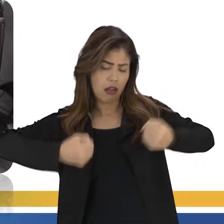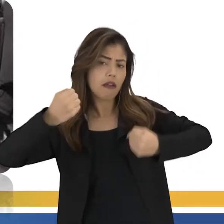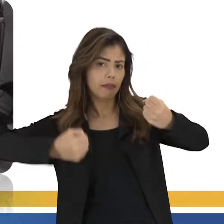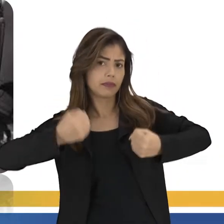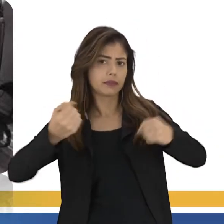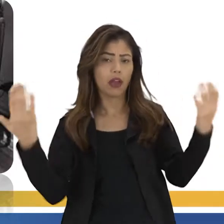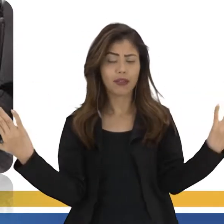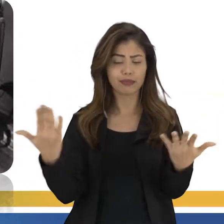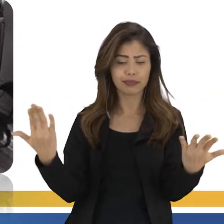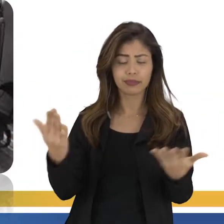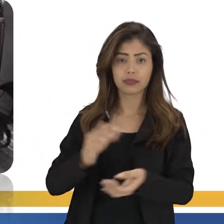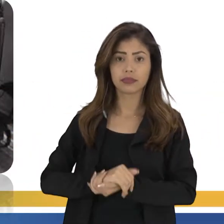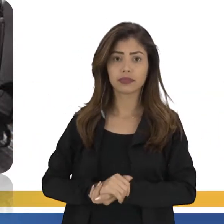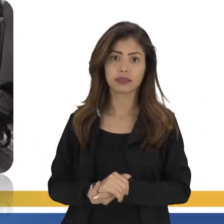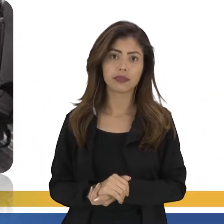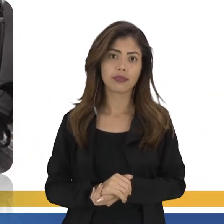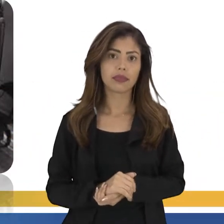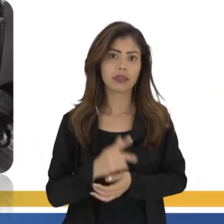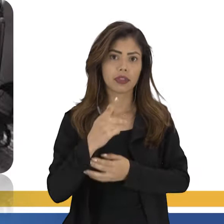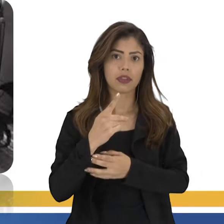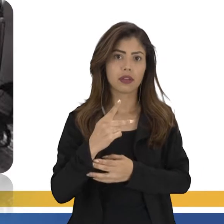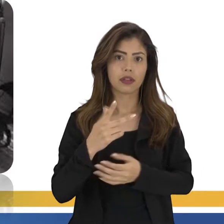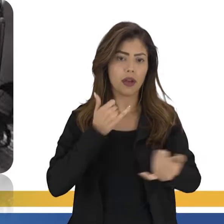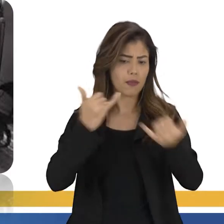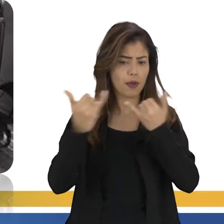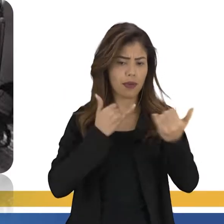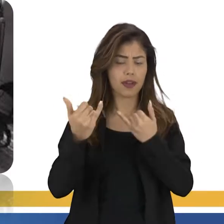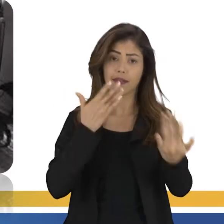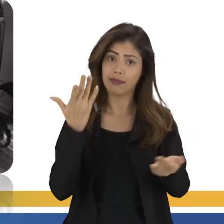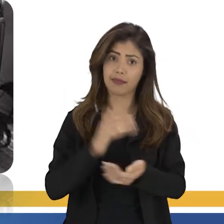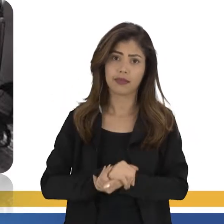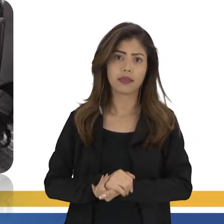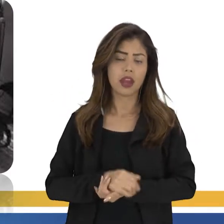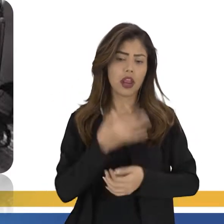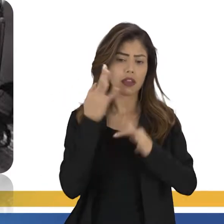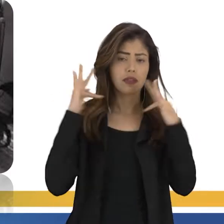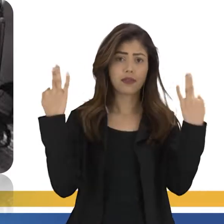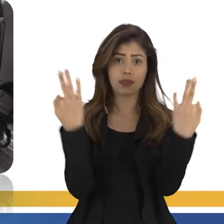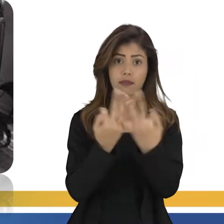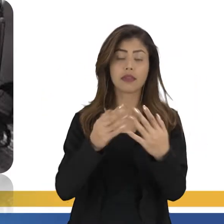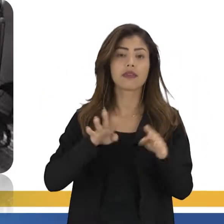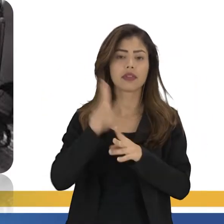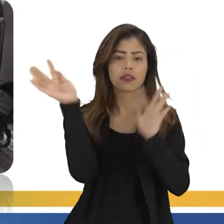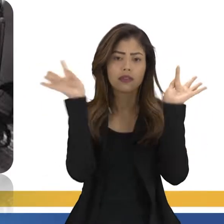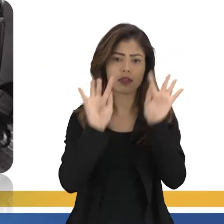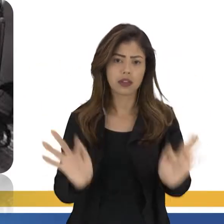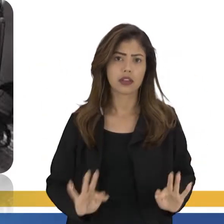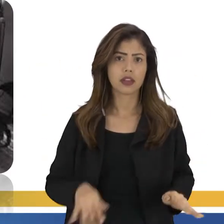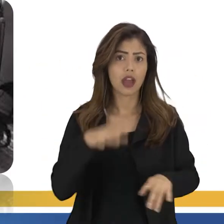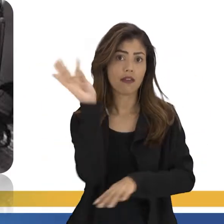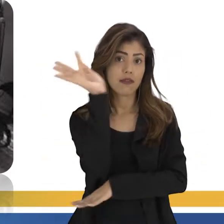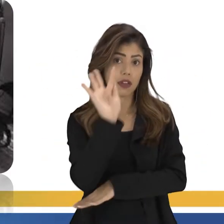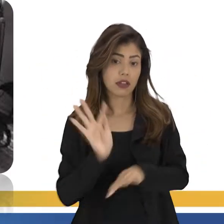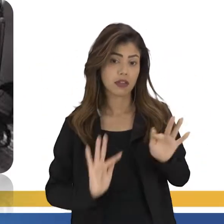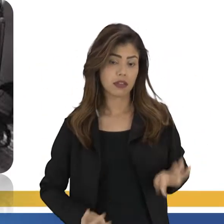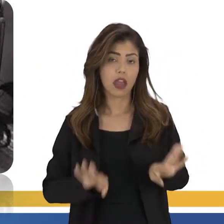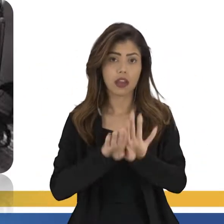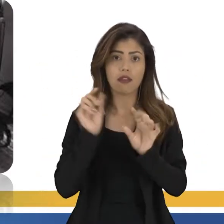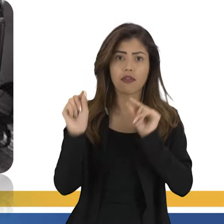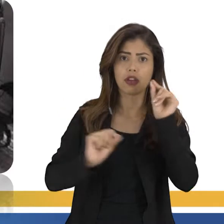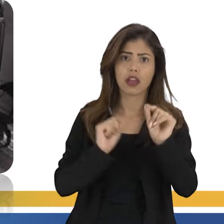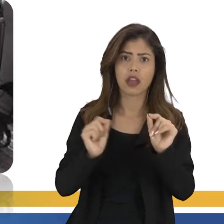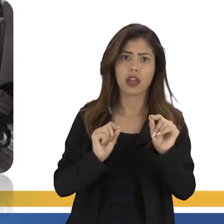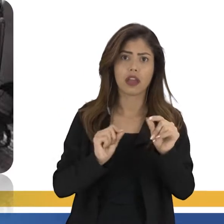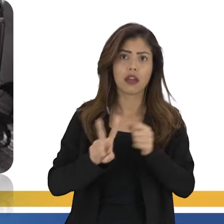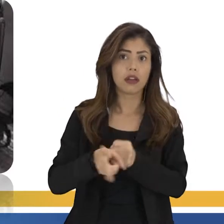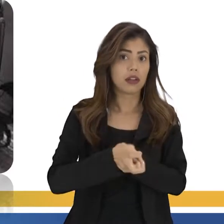é o que a gente tem aí, aquelas propagandas da margarina, Das famílias felizes. E a felicidade era remetida